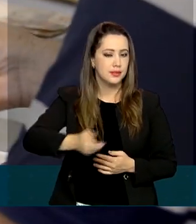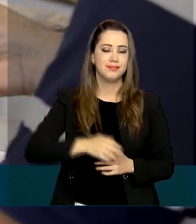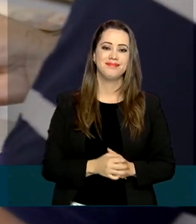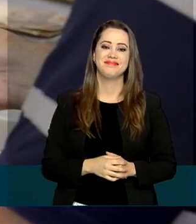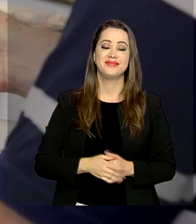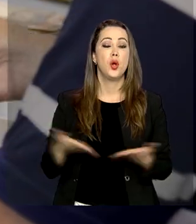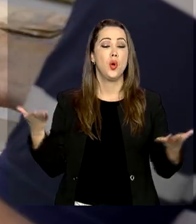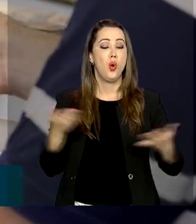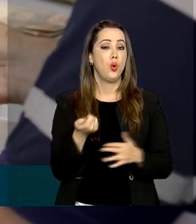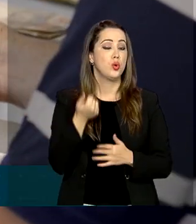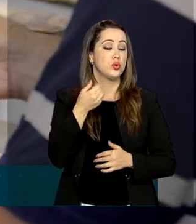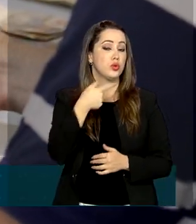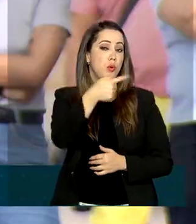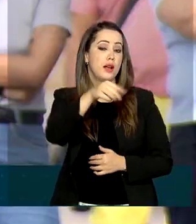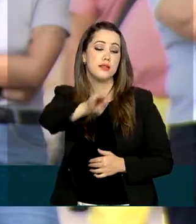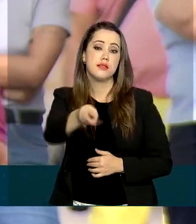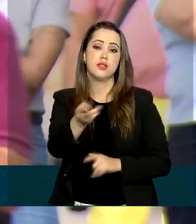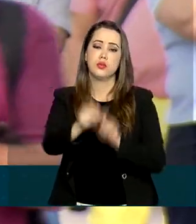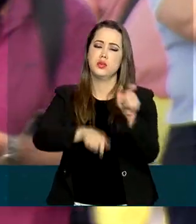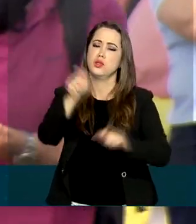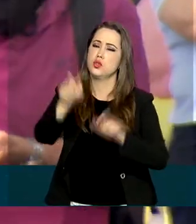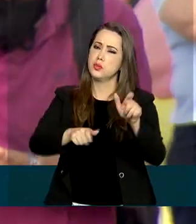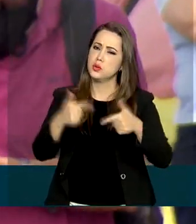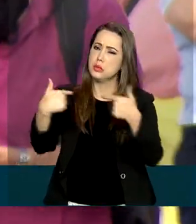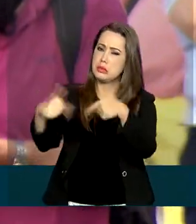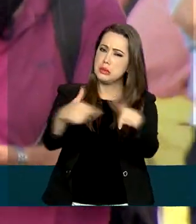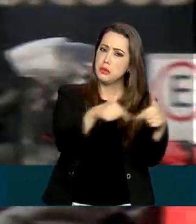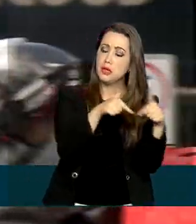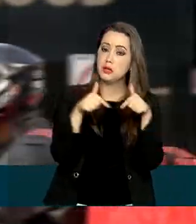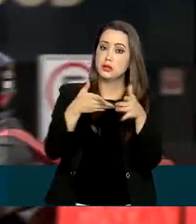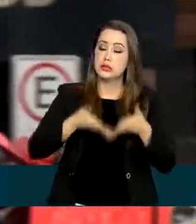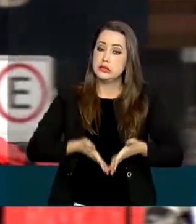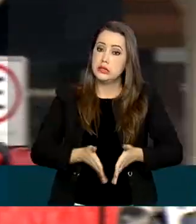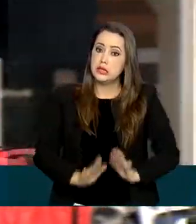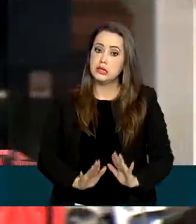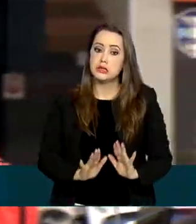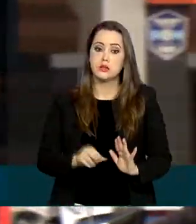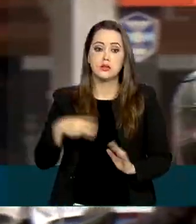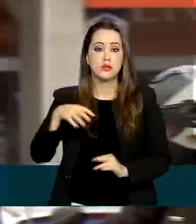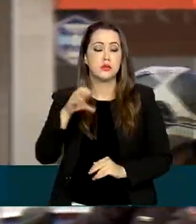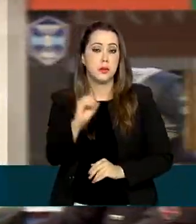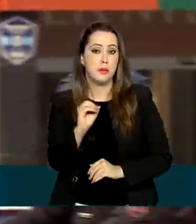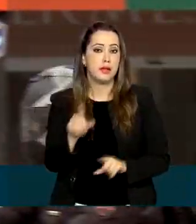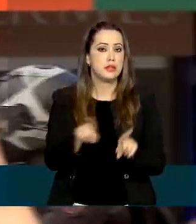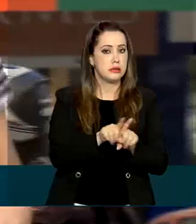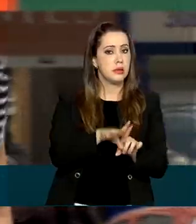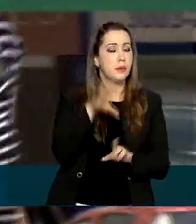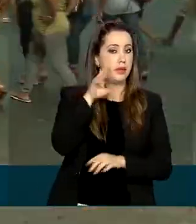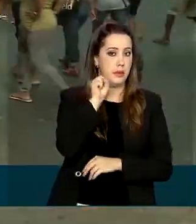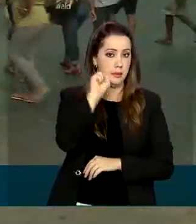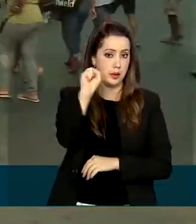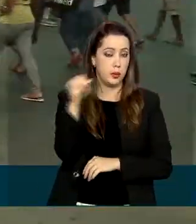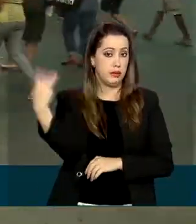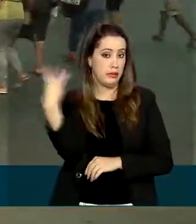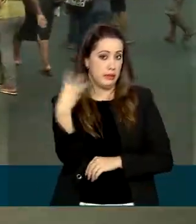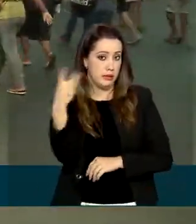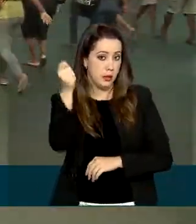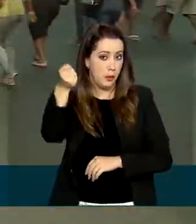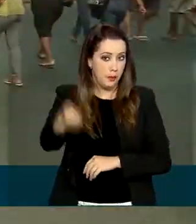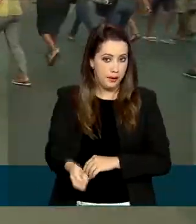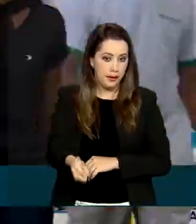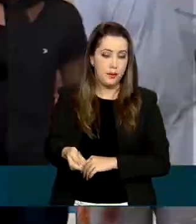recebem quase 7 milhões de trabalhadores nascidos em março e abril. É a terceira